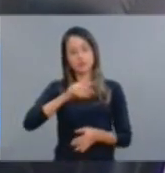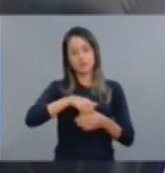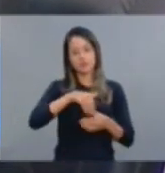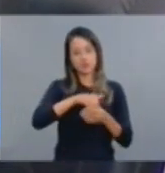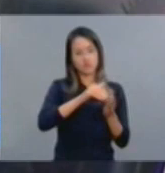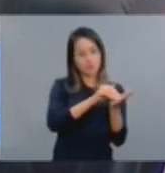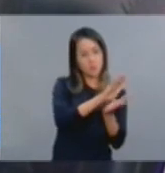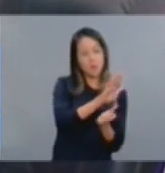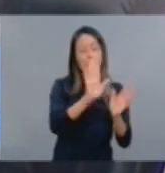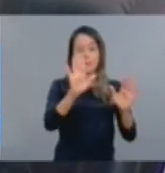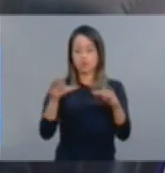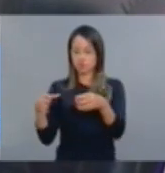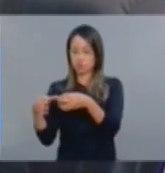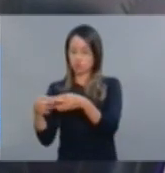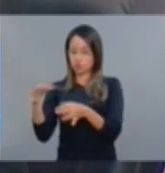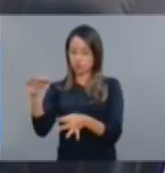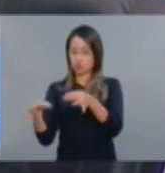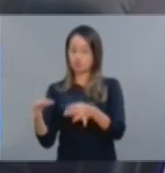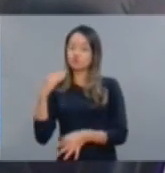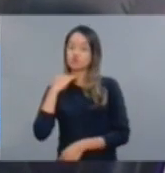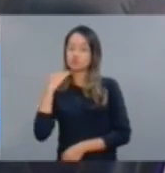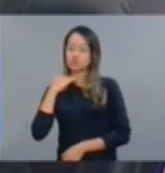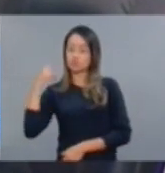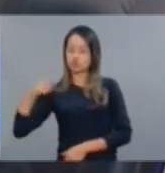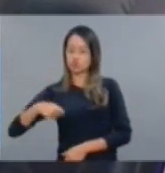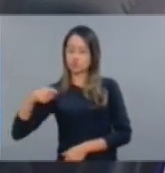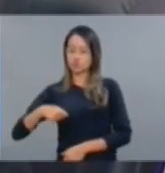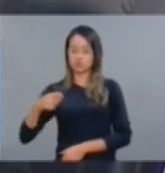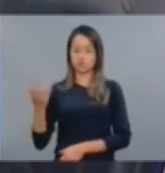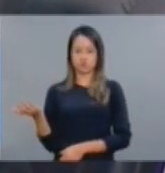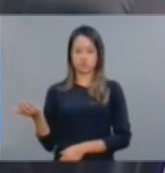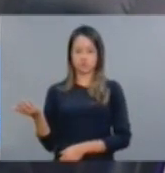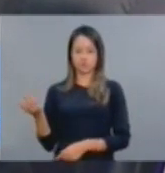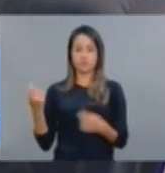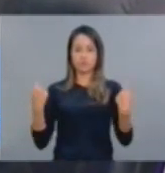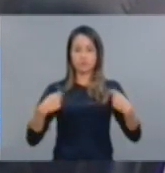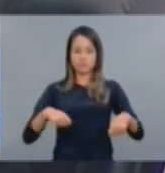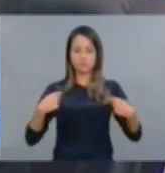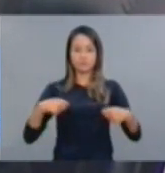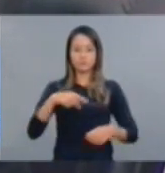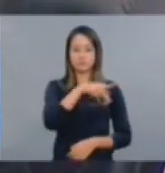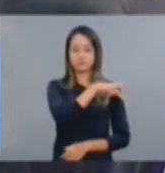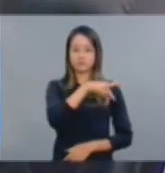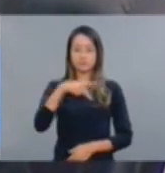jurídico. E é preciso que a presidenta da República,